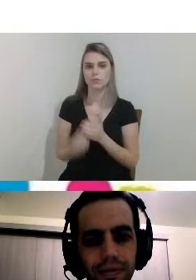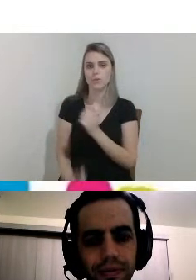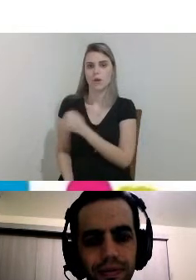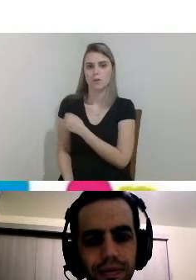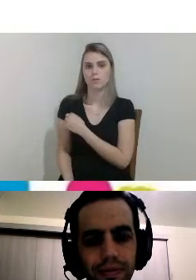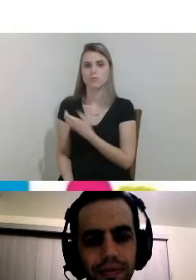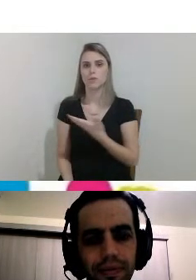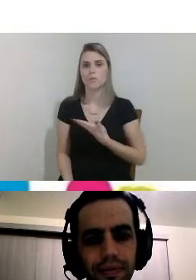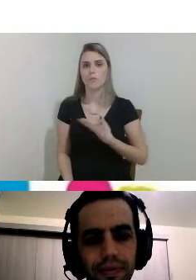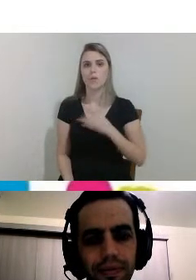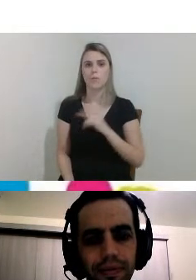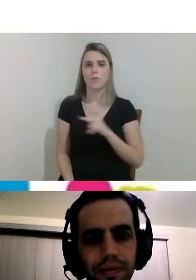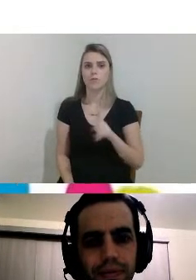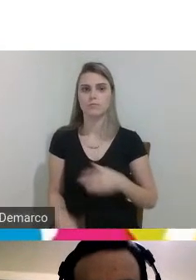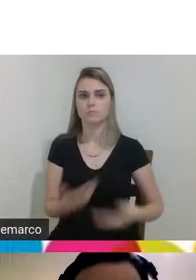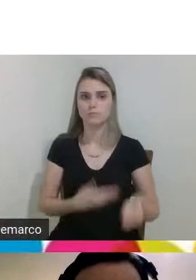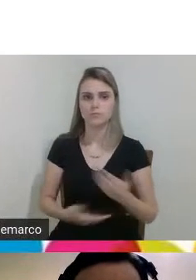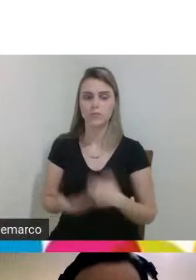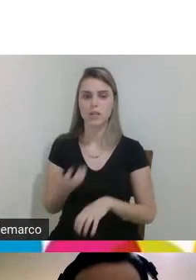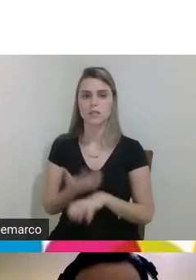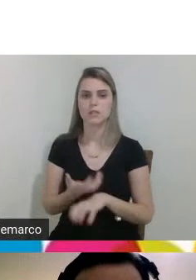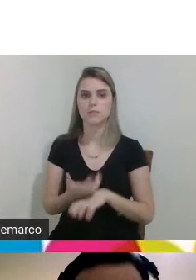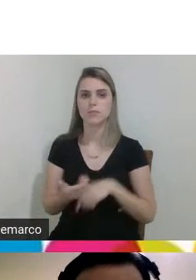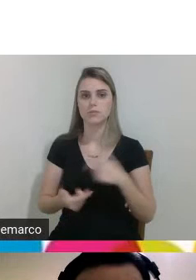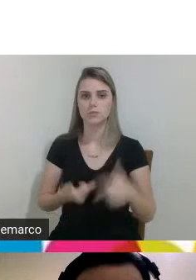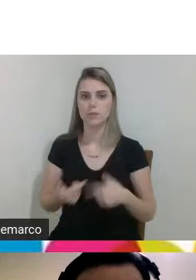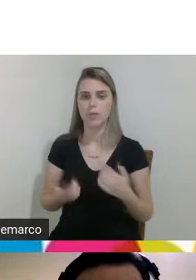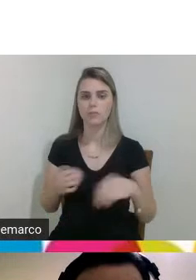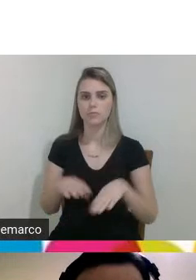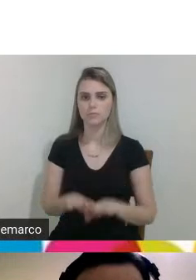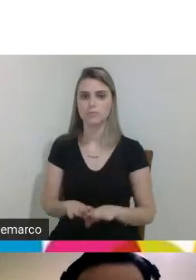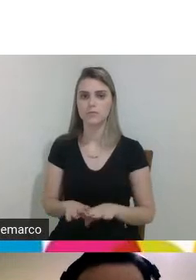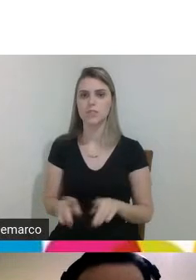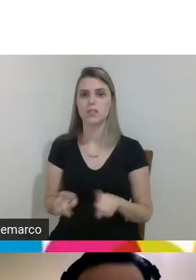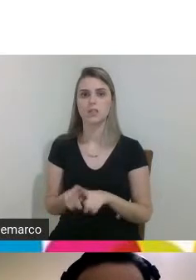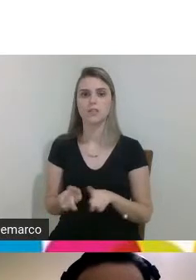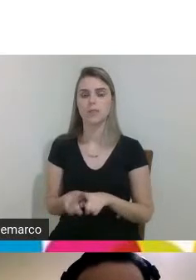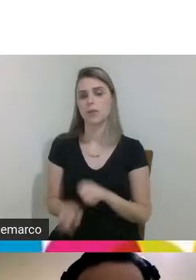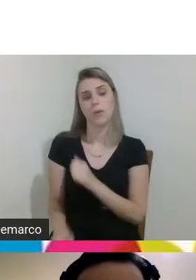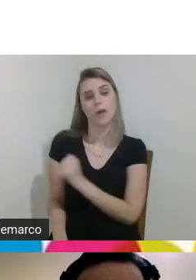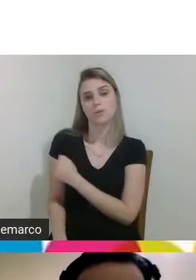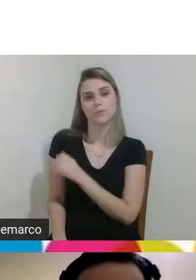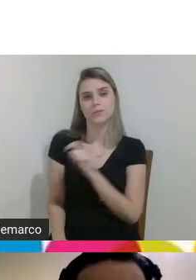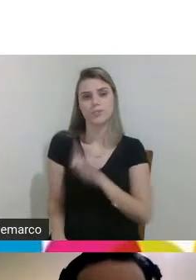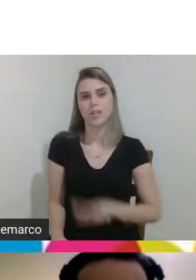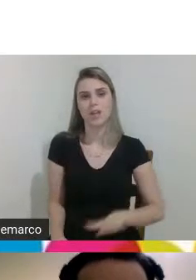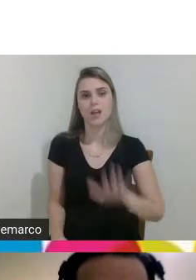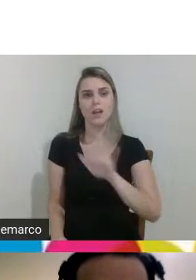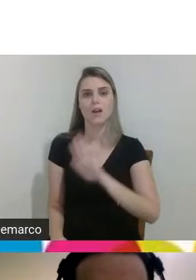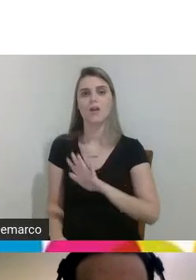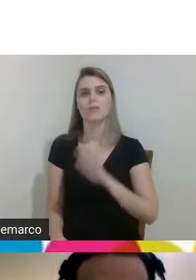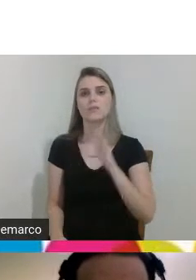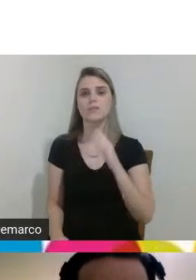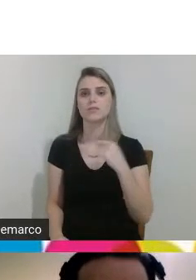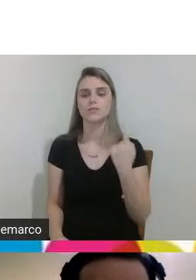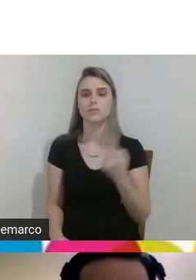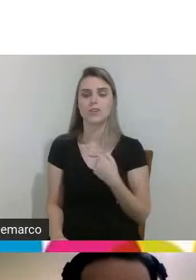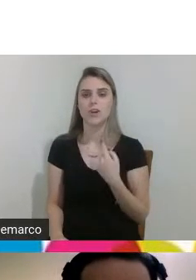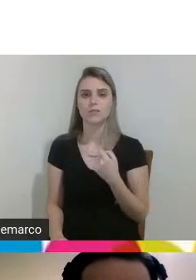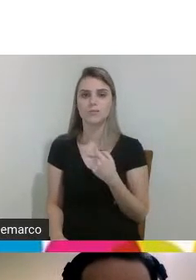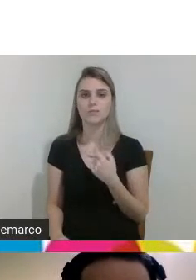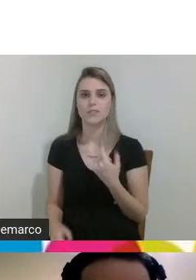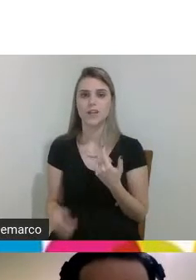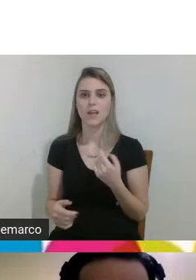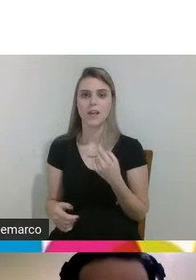com a disciplina de trabalho integrador e os estudantes né a gente é suspeita para falar